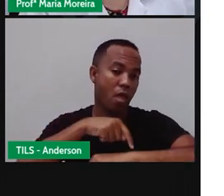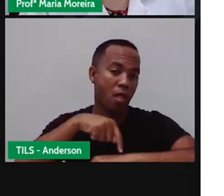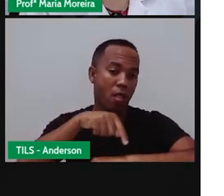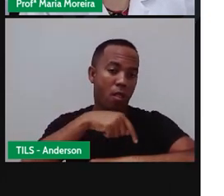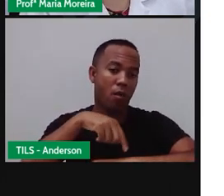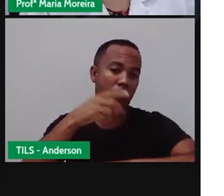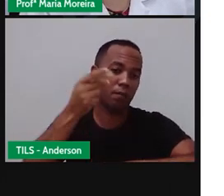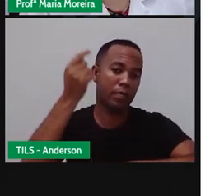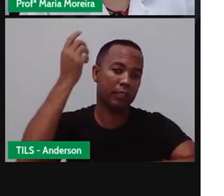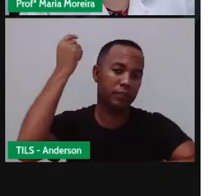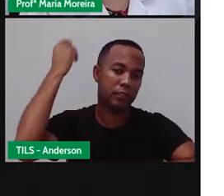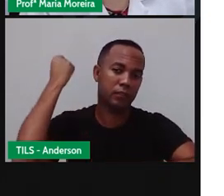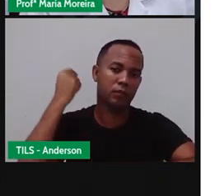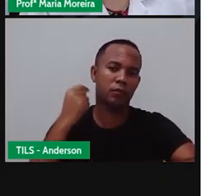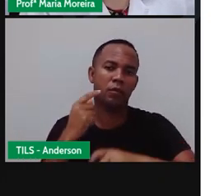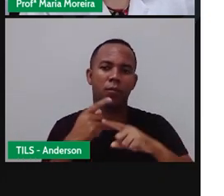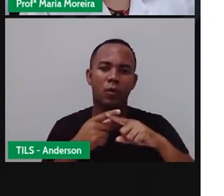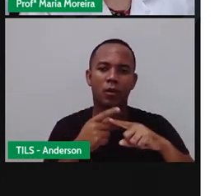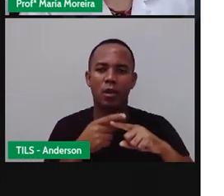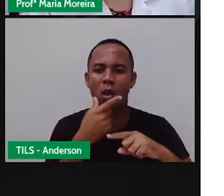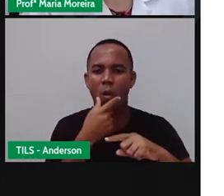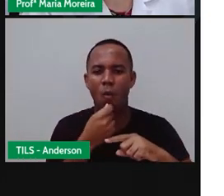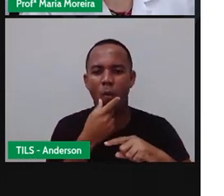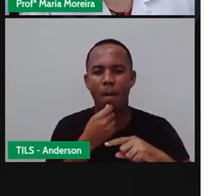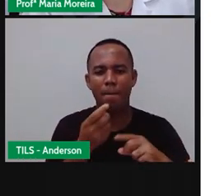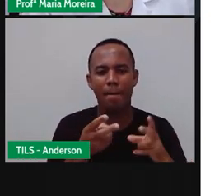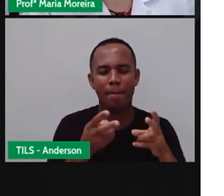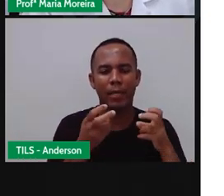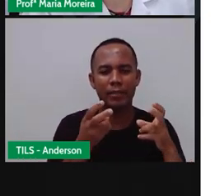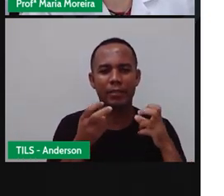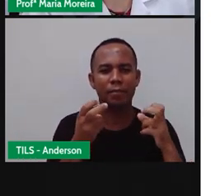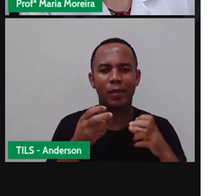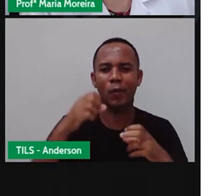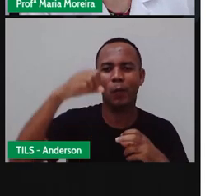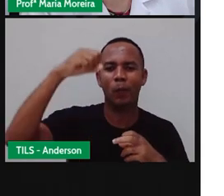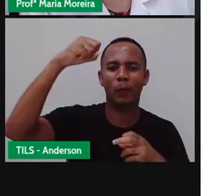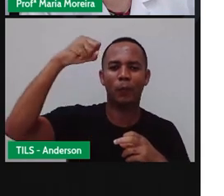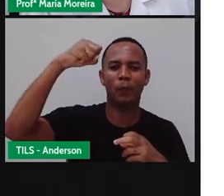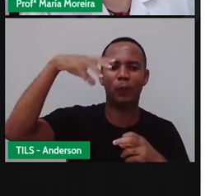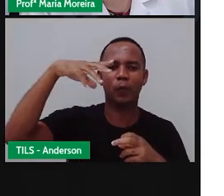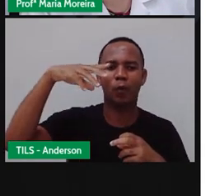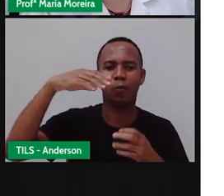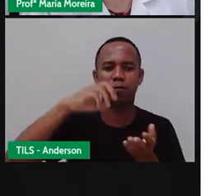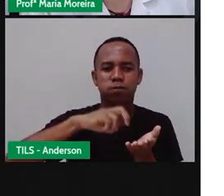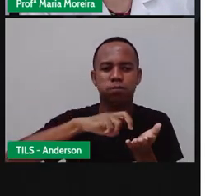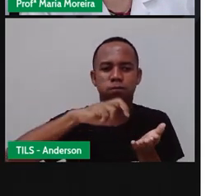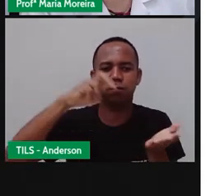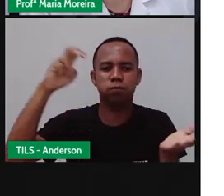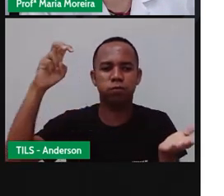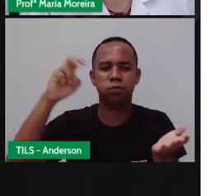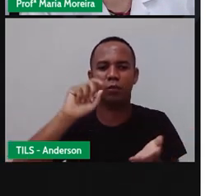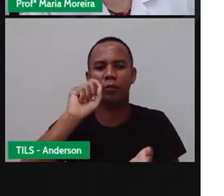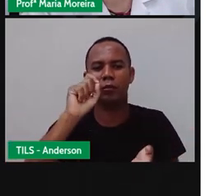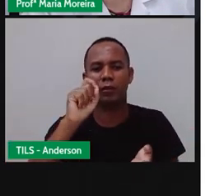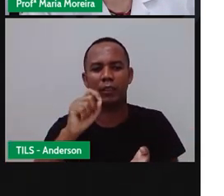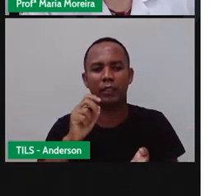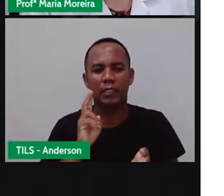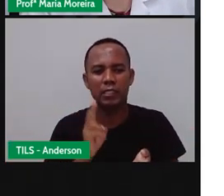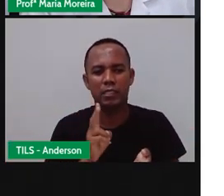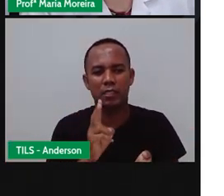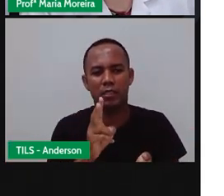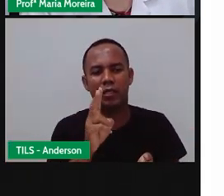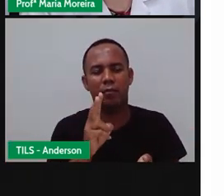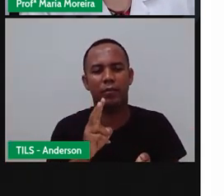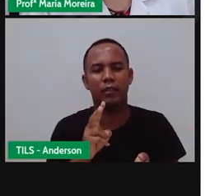os primórdios, o homem se deu conta de que ao nascer do sol, né? Que o nascer do sol é um fenômeno que se repete